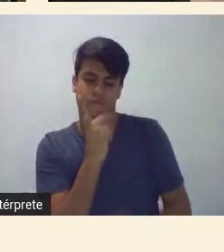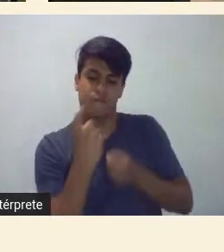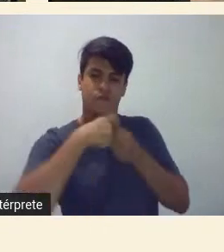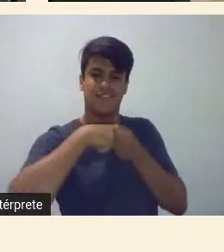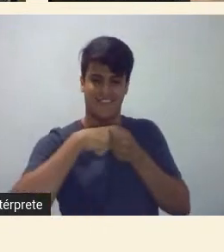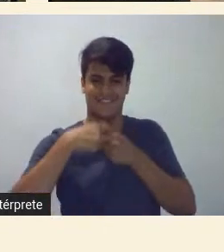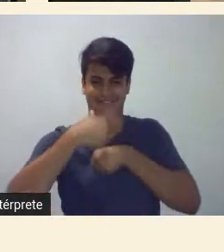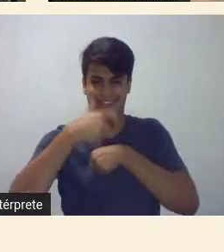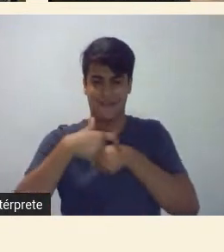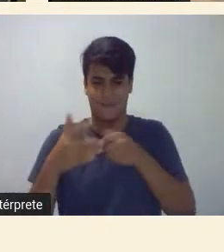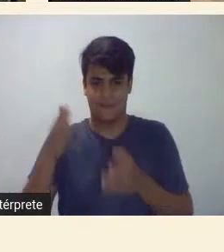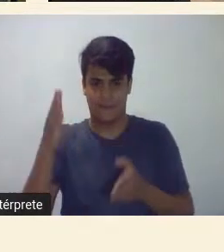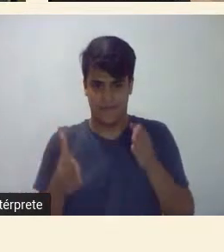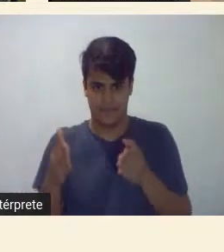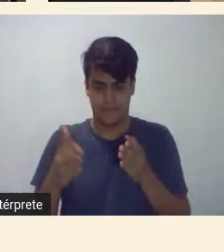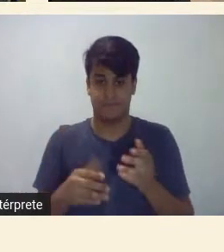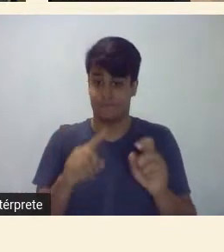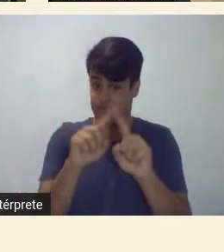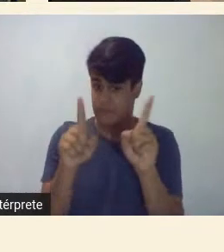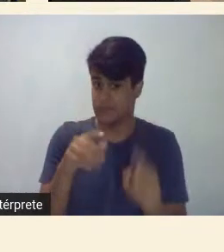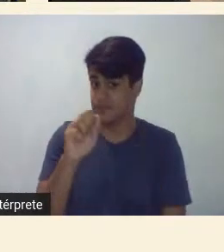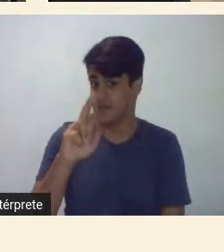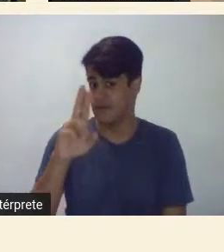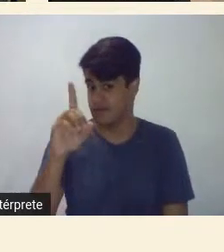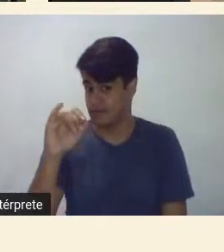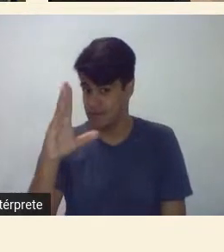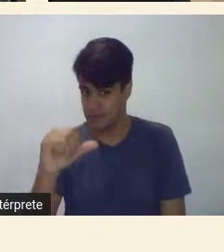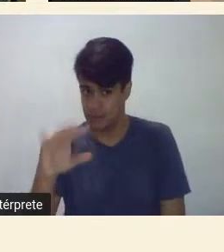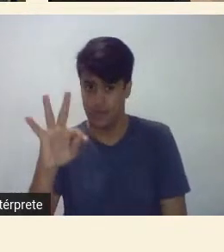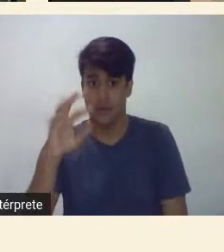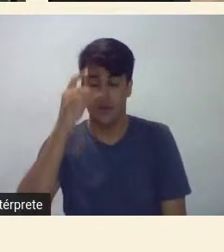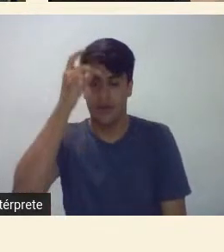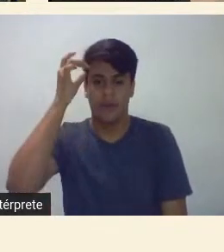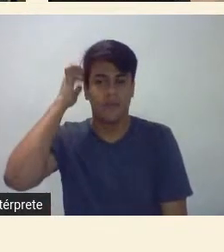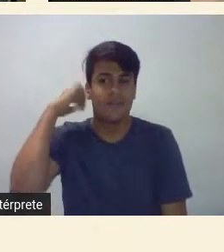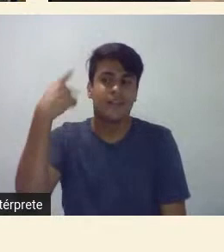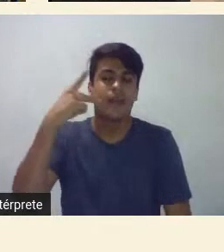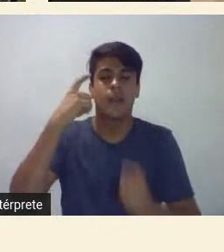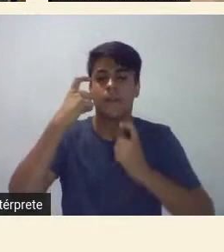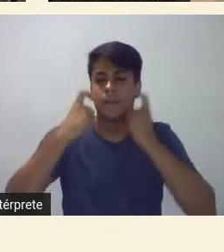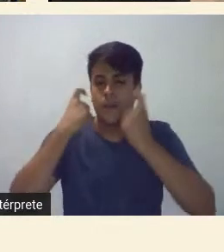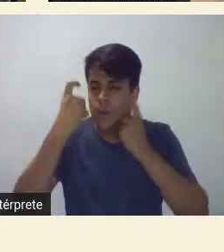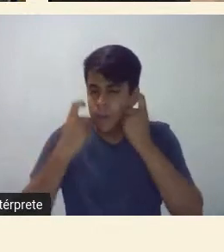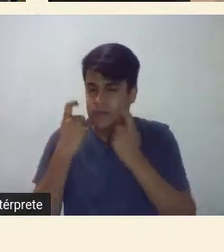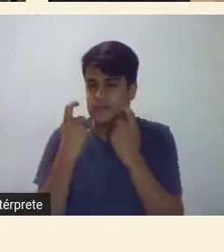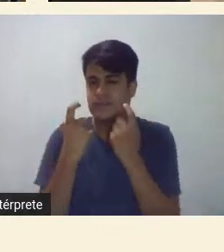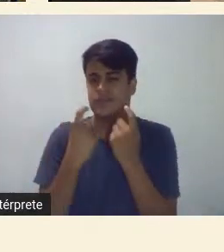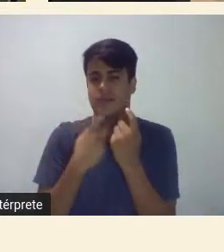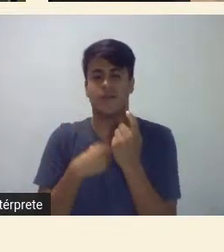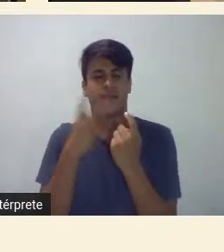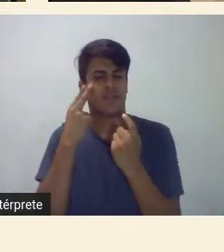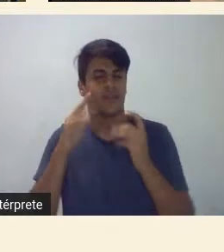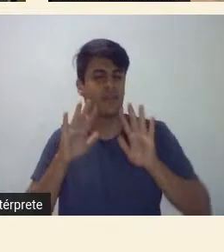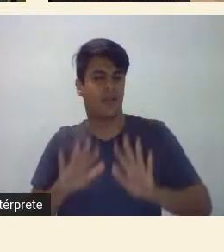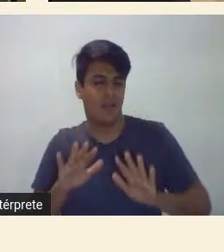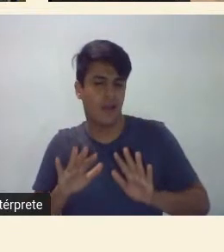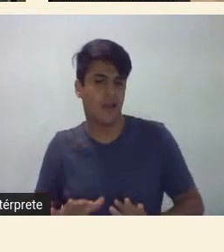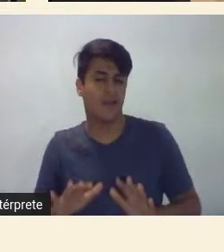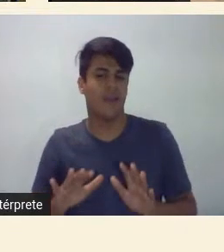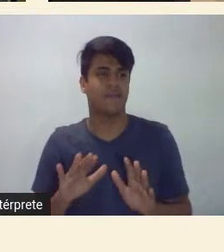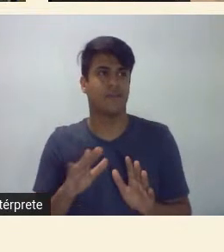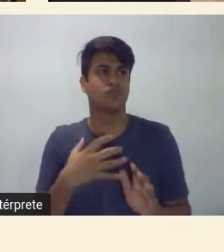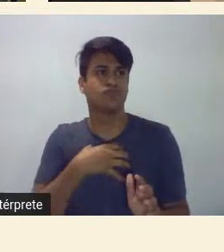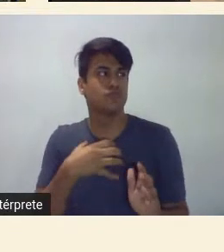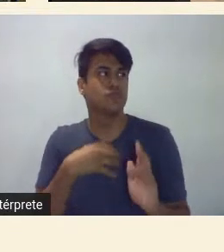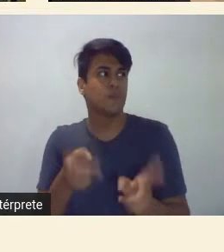o Ardeco e essa preocupação digamos assim amaneirada essa forma que a gente percebe digamos no Ismael